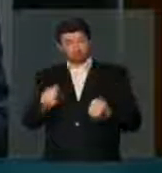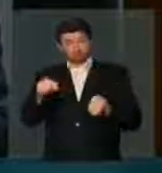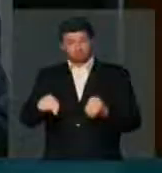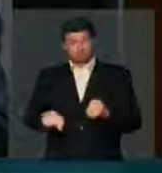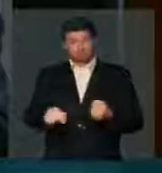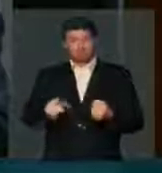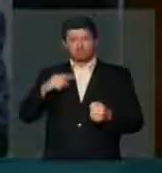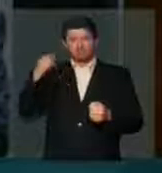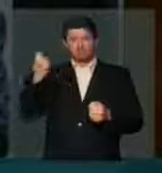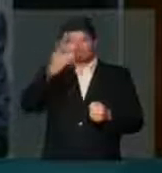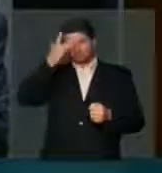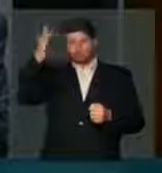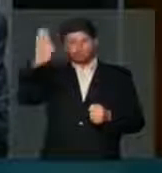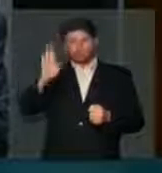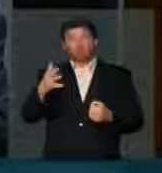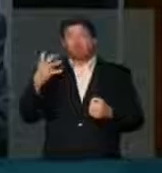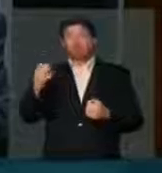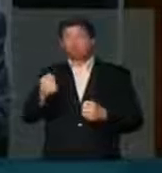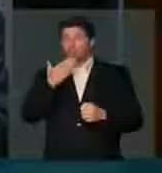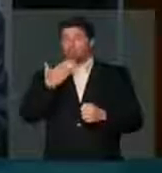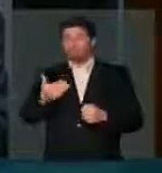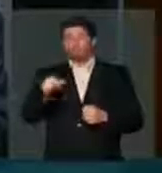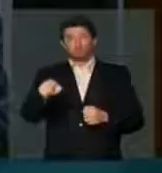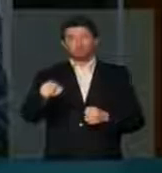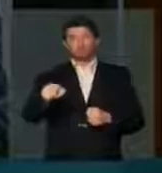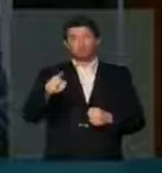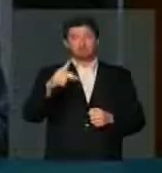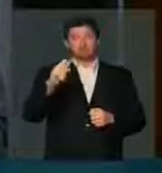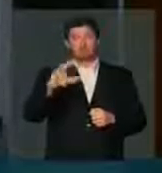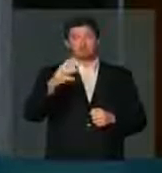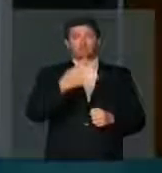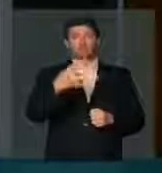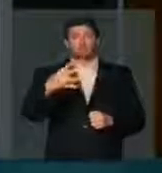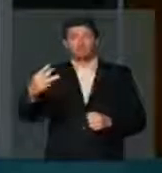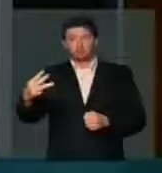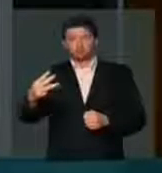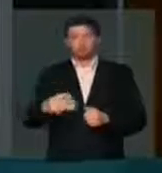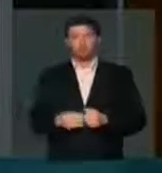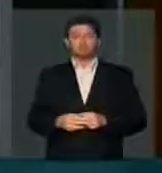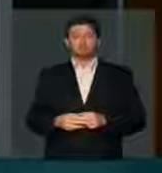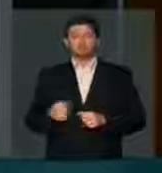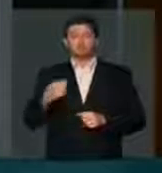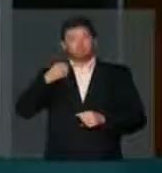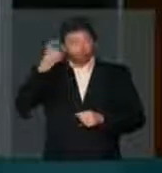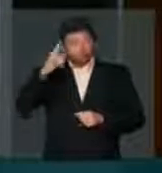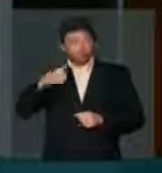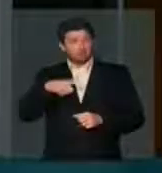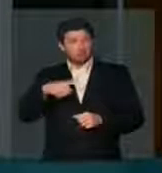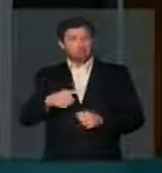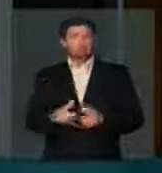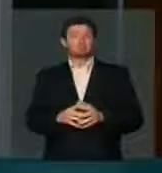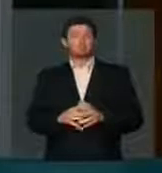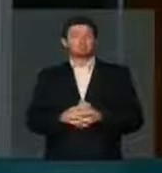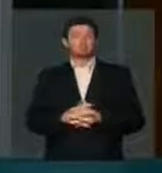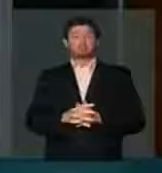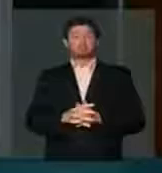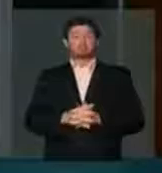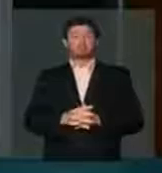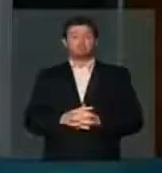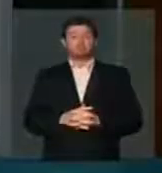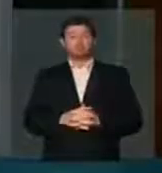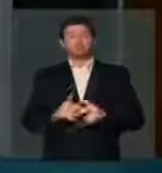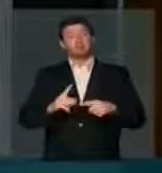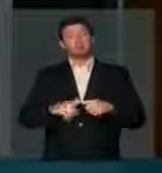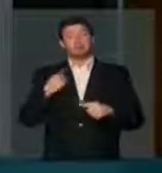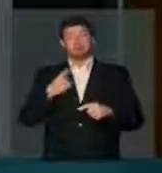Para todo o Brasil, nós estamos a favor da PEC 443. Estou preocupado, senhor presidente, que nós